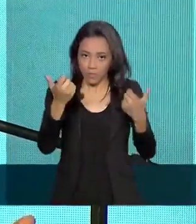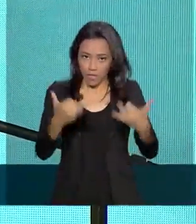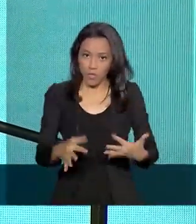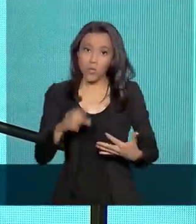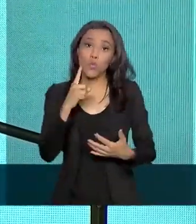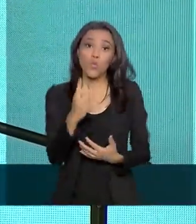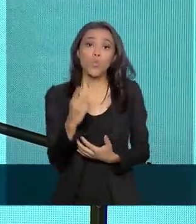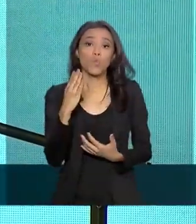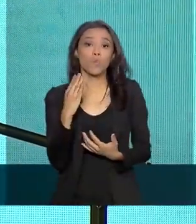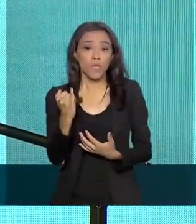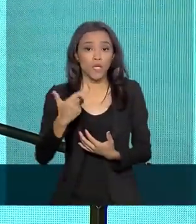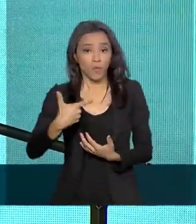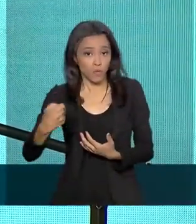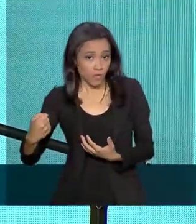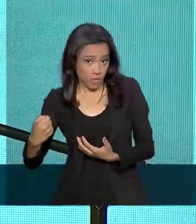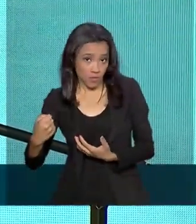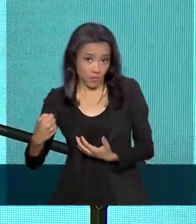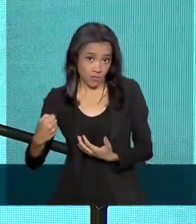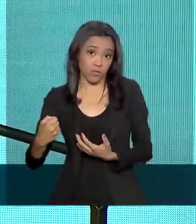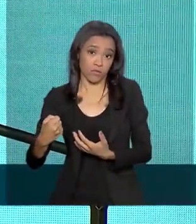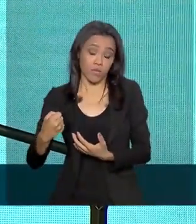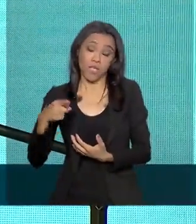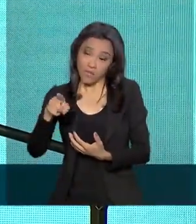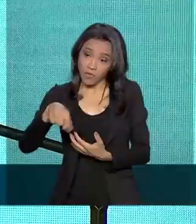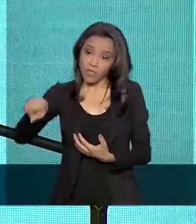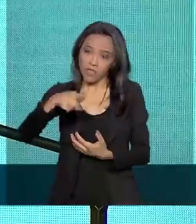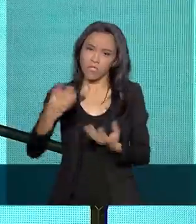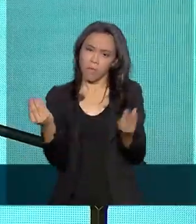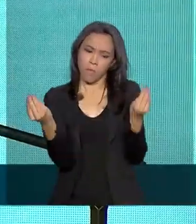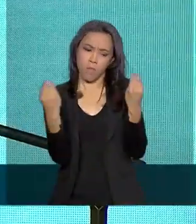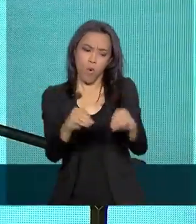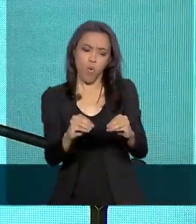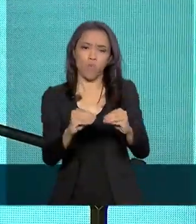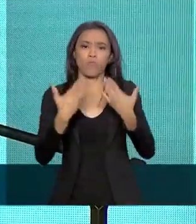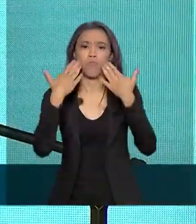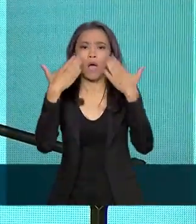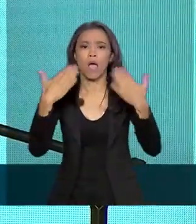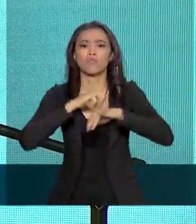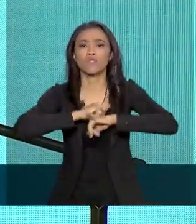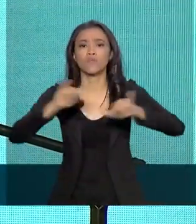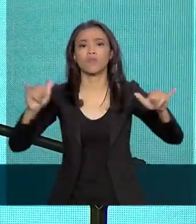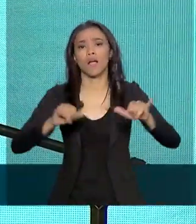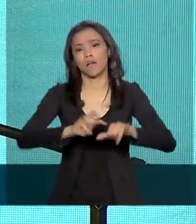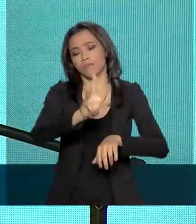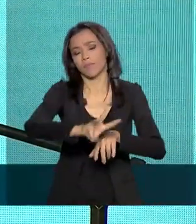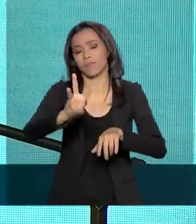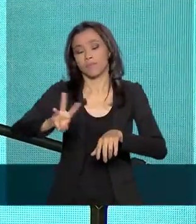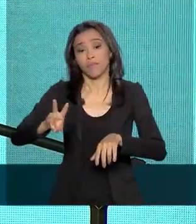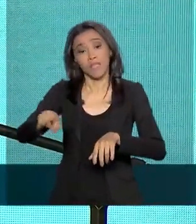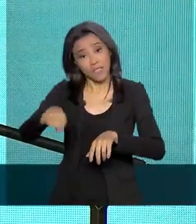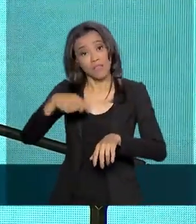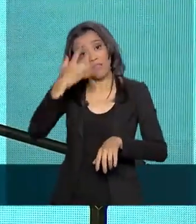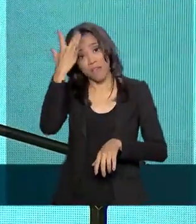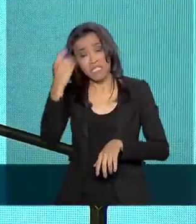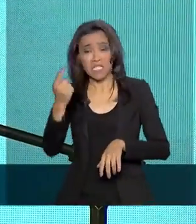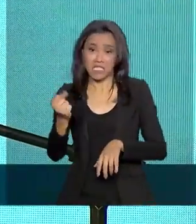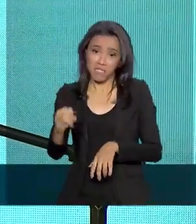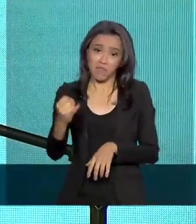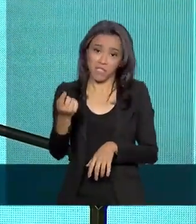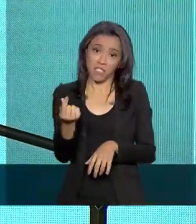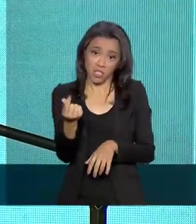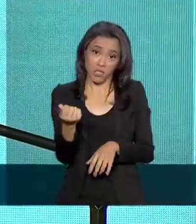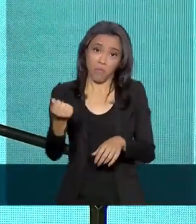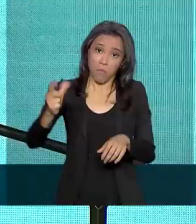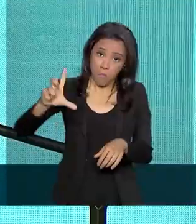por ano para vocês, que publicam seus balancetes lá. O que eu quero com isso aí? É facilitar a vida de vocês. Se vocês vão gastar menos com isso,